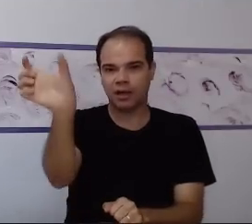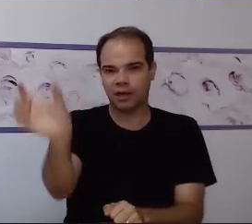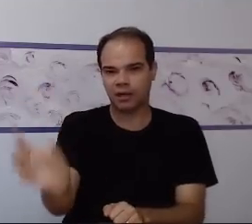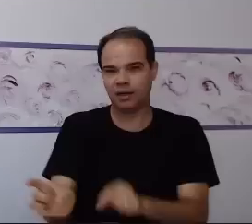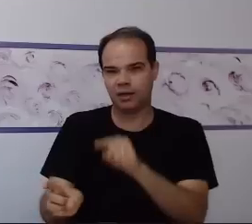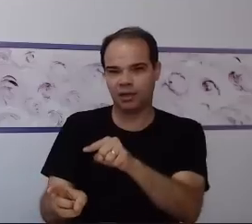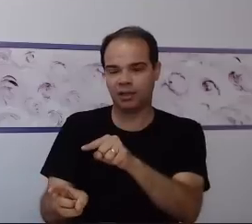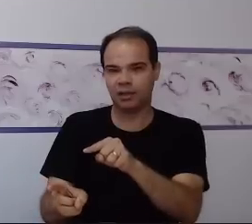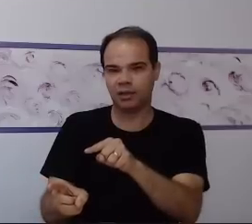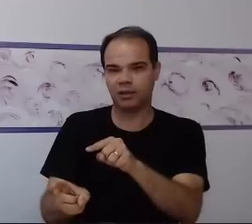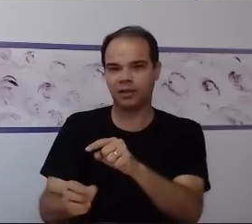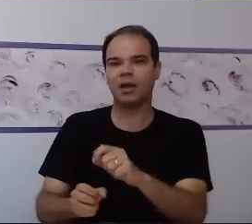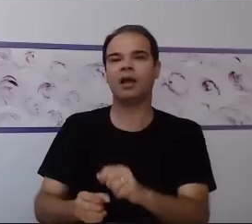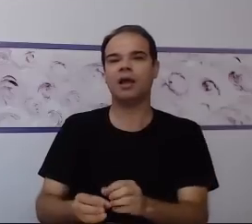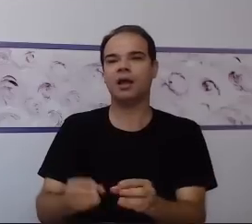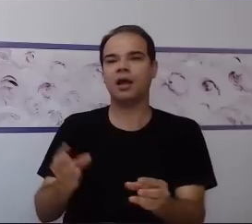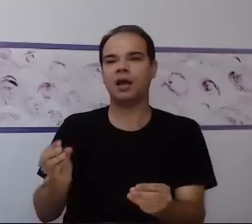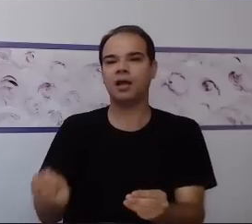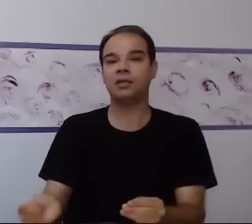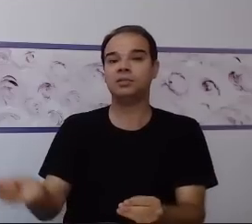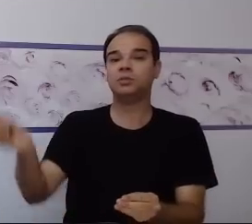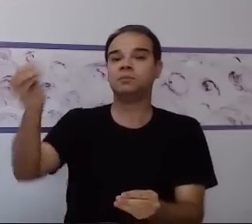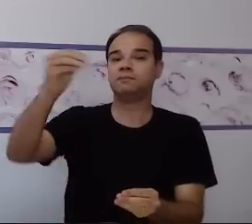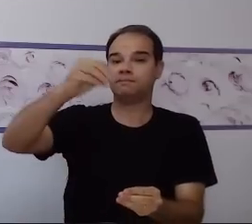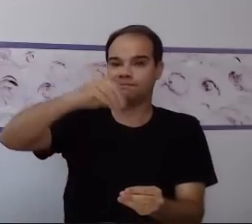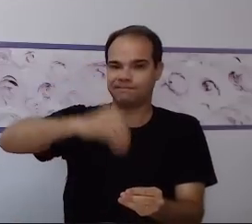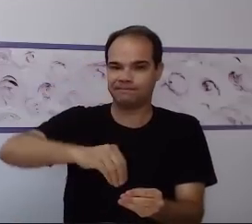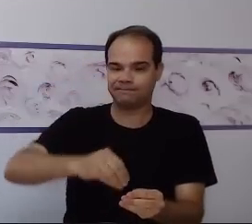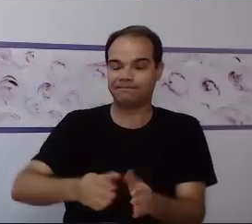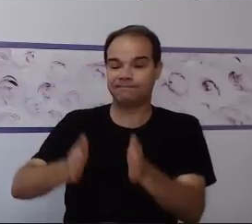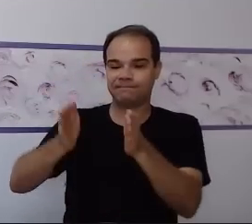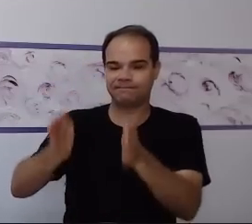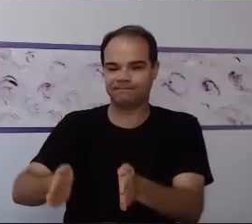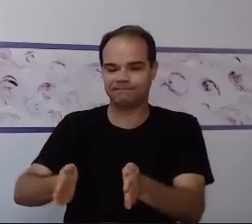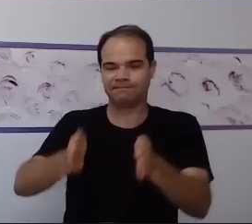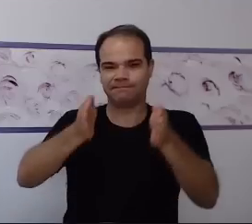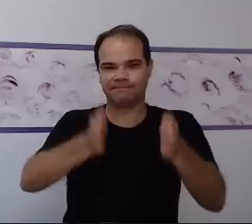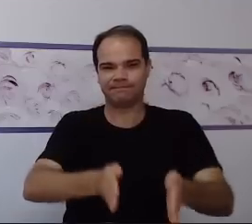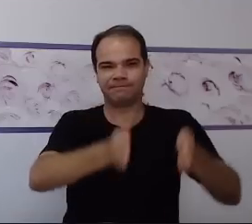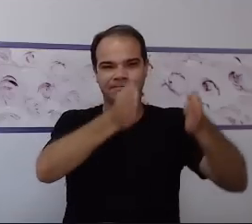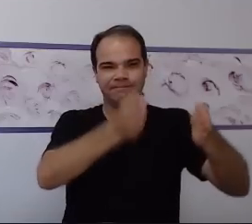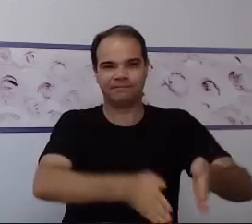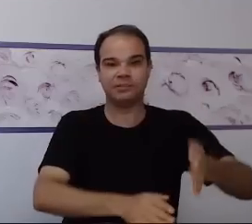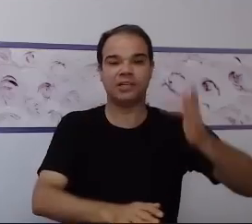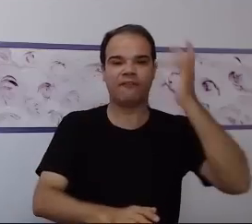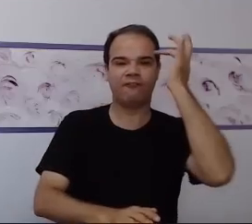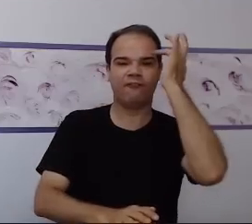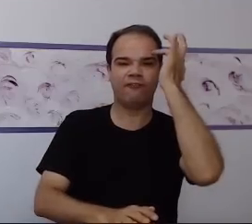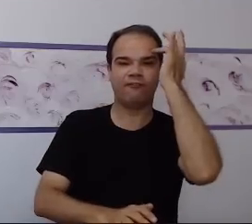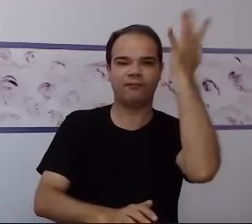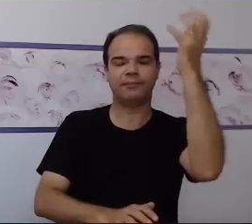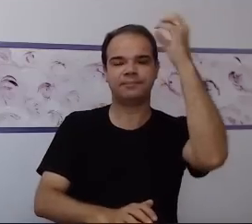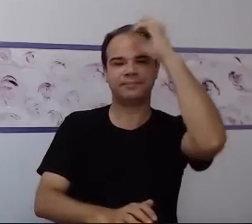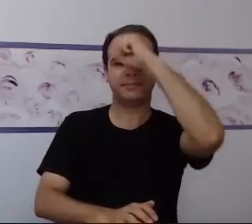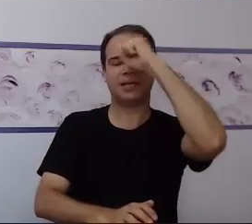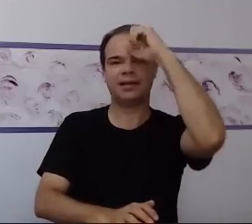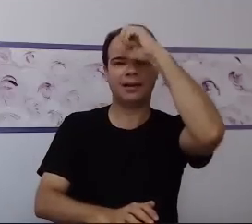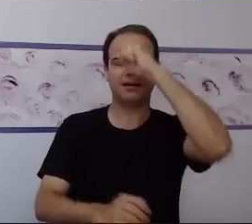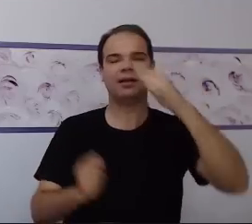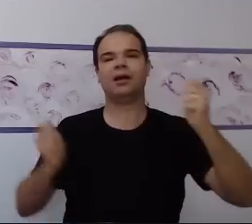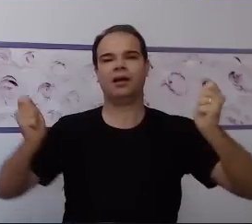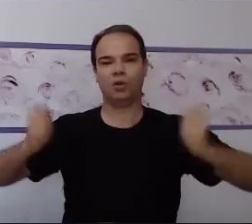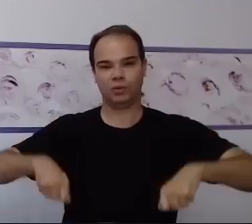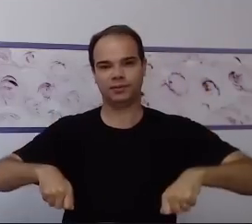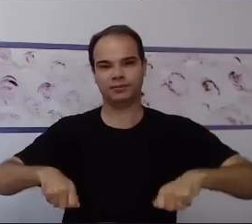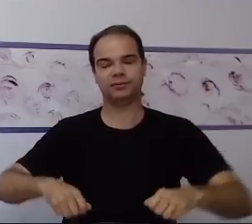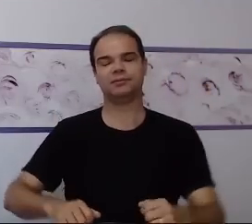essa criança esteja inserida em um contexto e seja favorecida para essa aprendizagem. Então, quando se fala